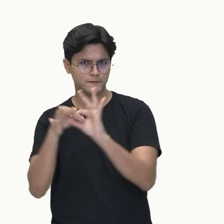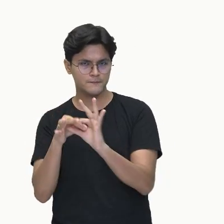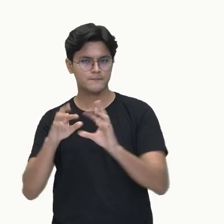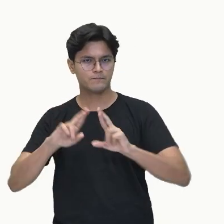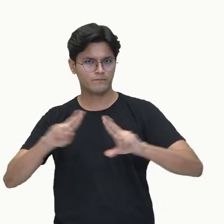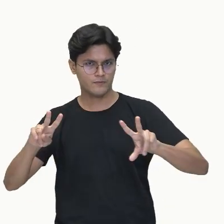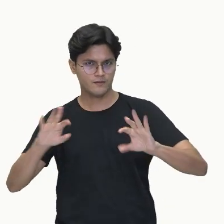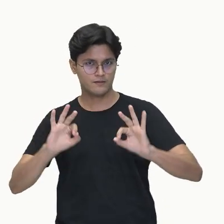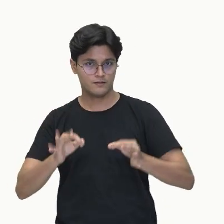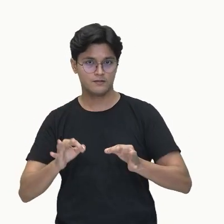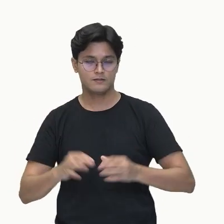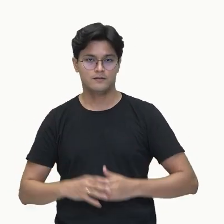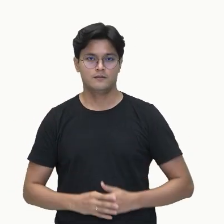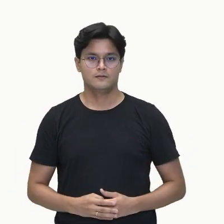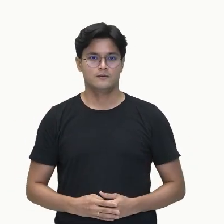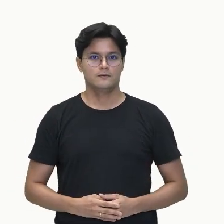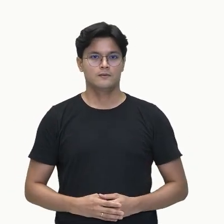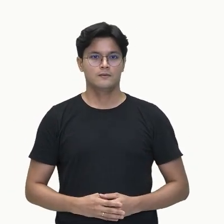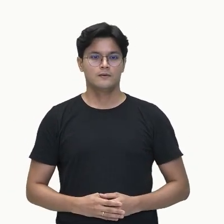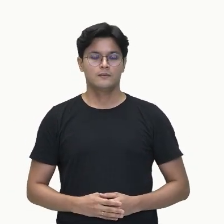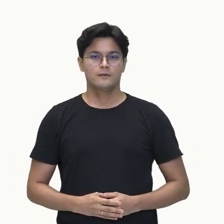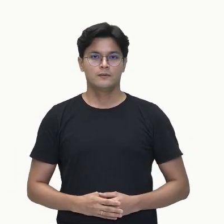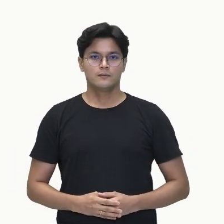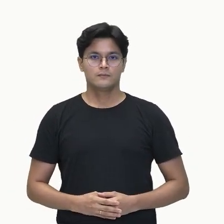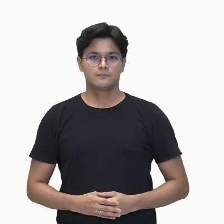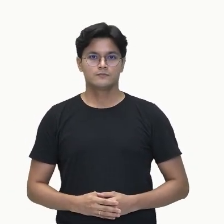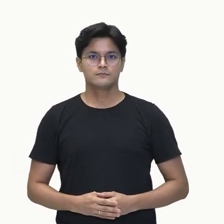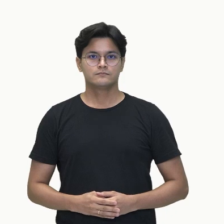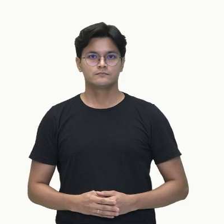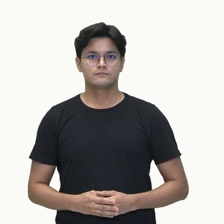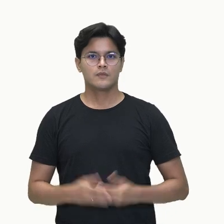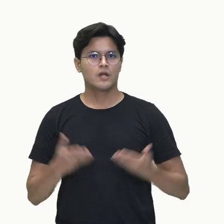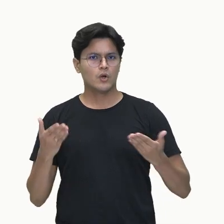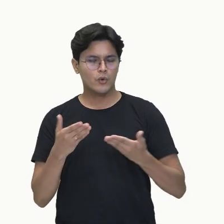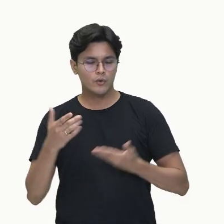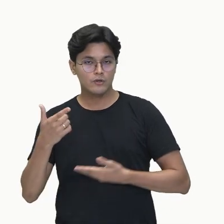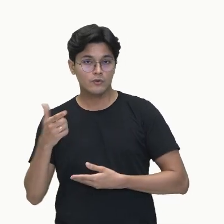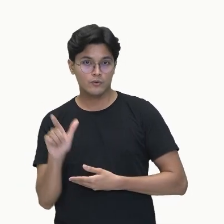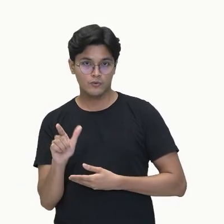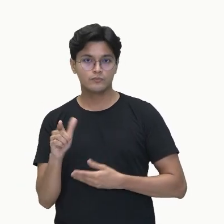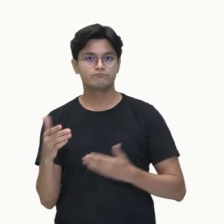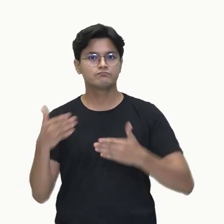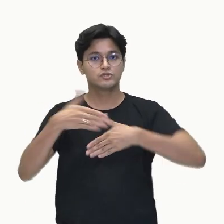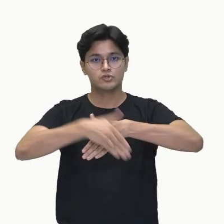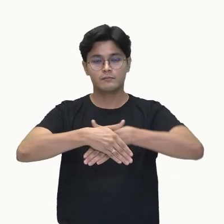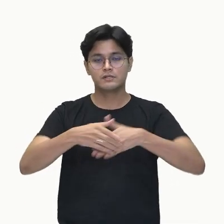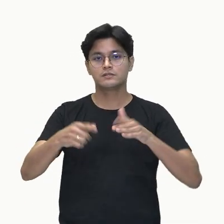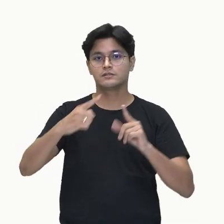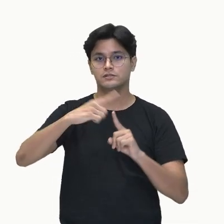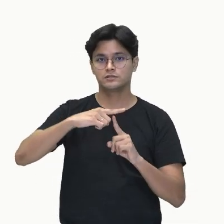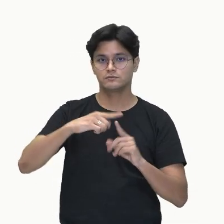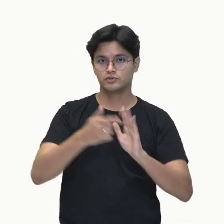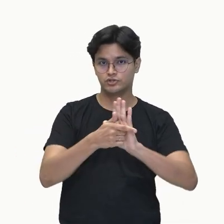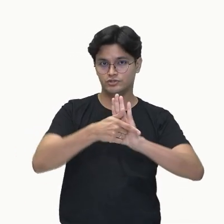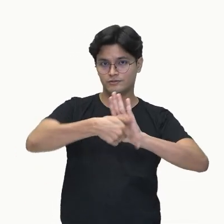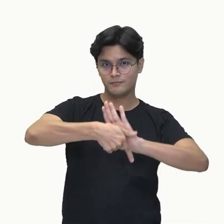Tá certo? E na isomeria geométrica,